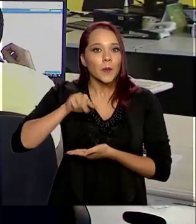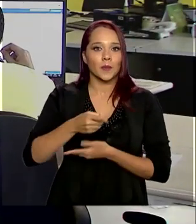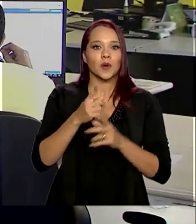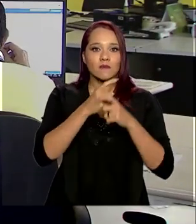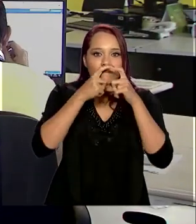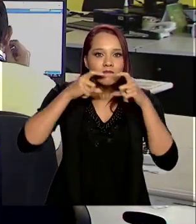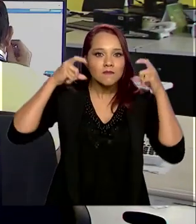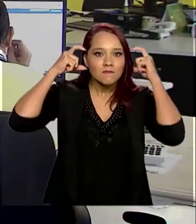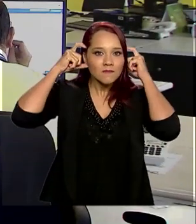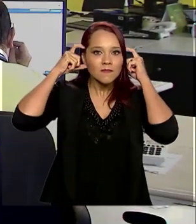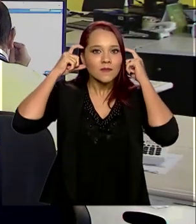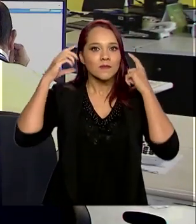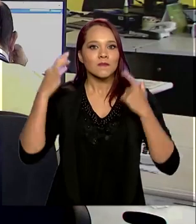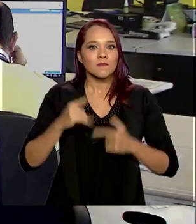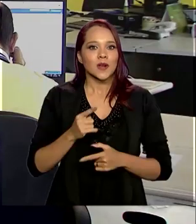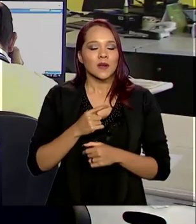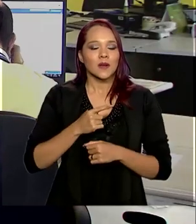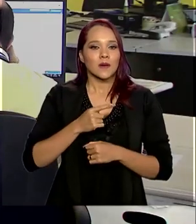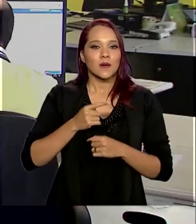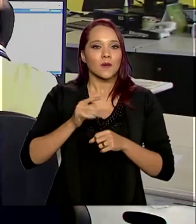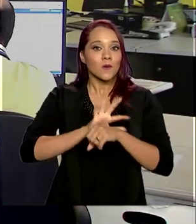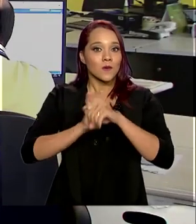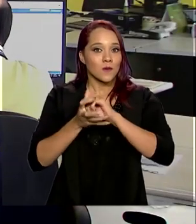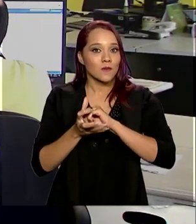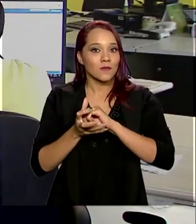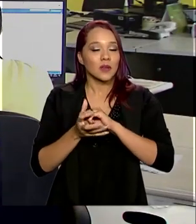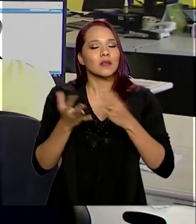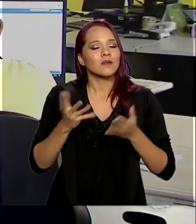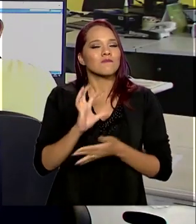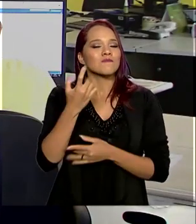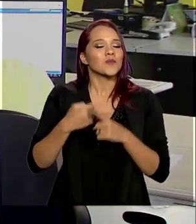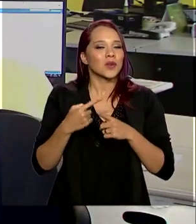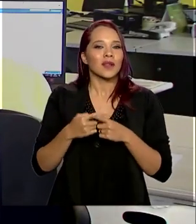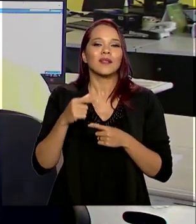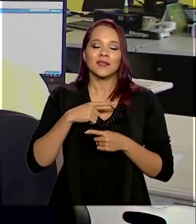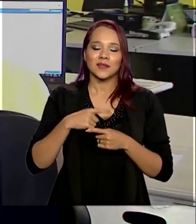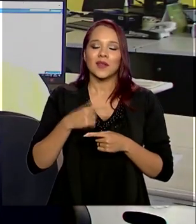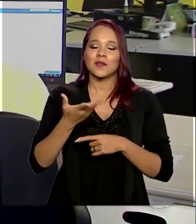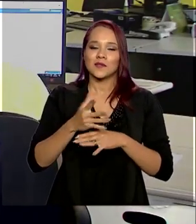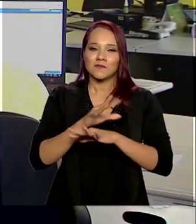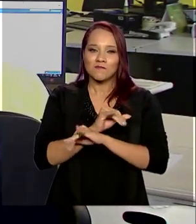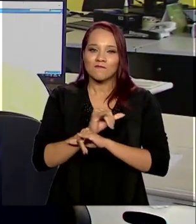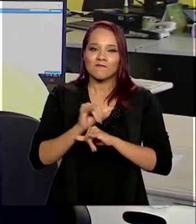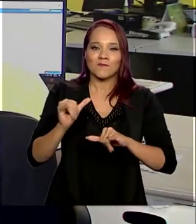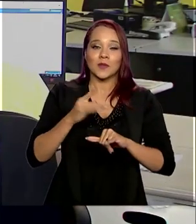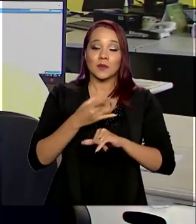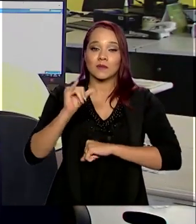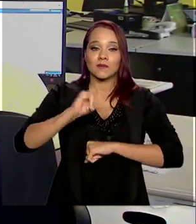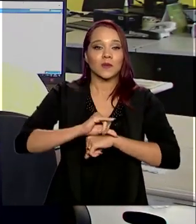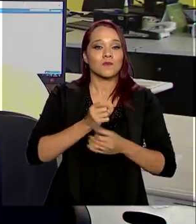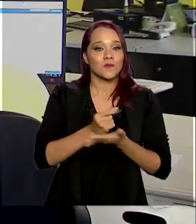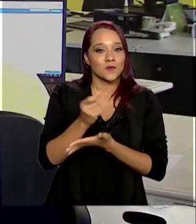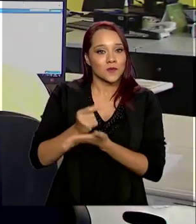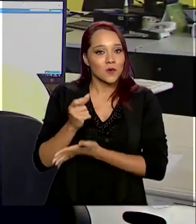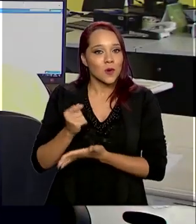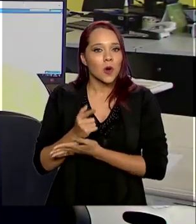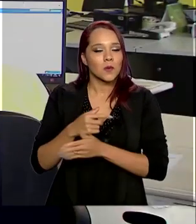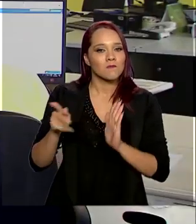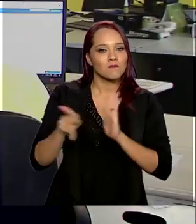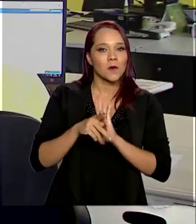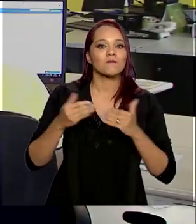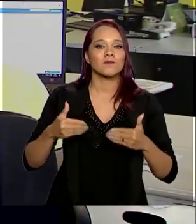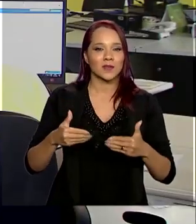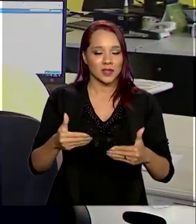para a prevenção do coronavírus. Isso aconteceu graças à chamada pública feita pela Central de Compras do próprio